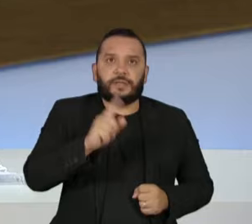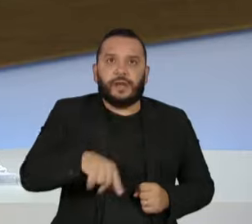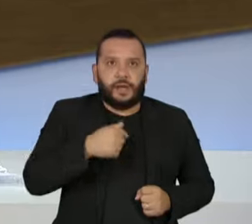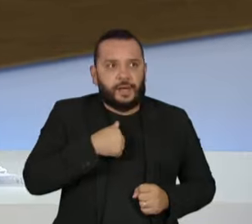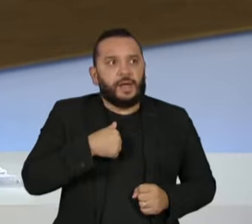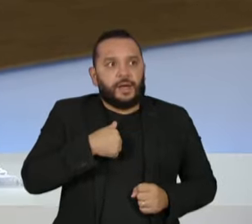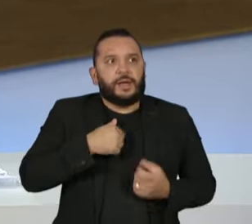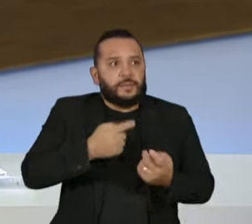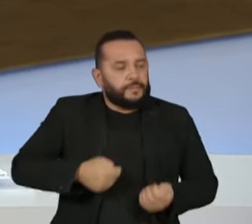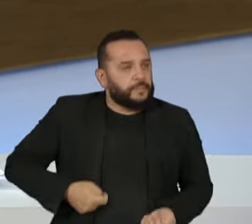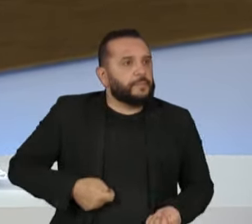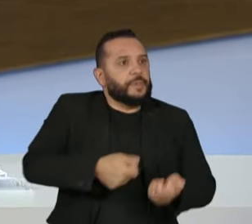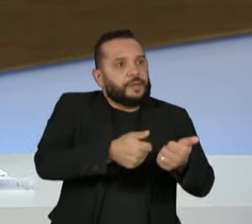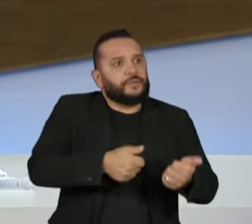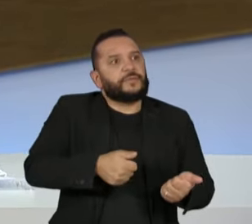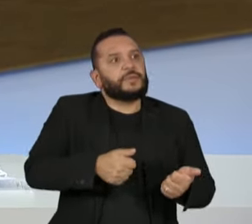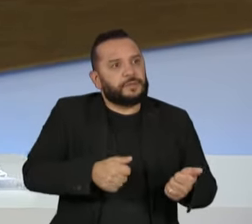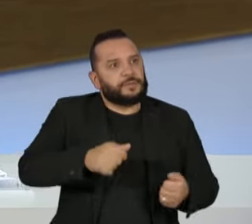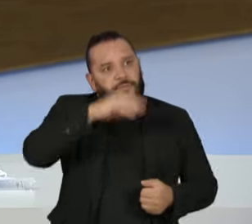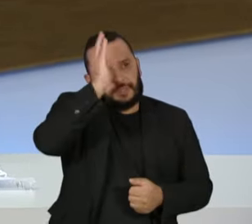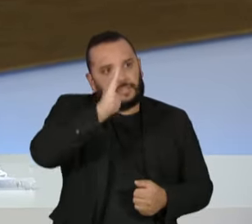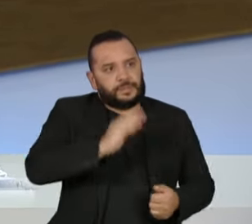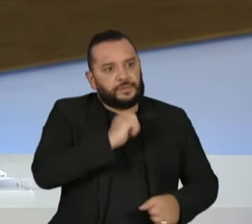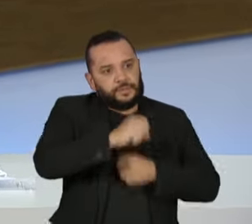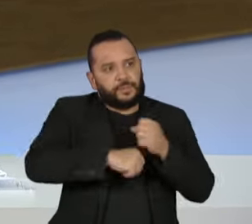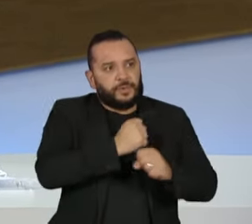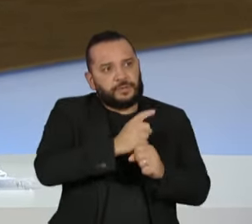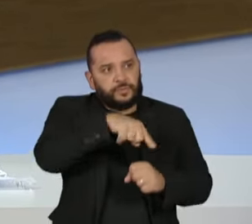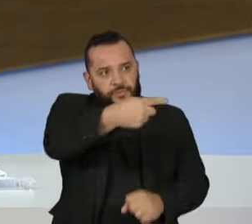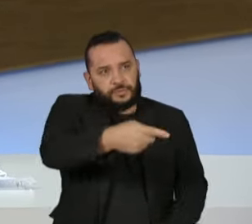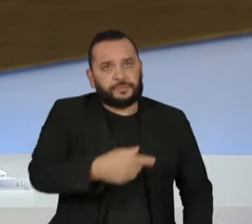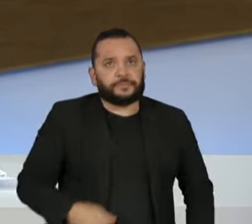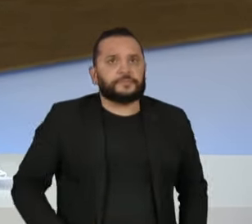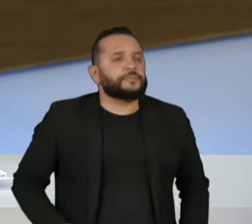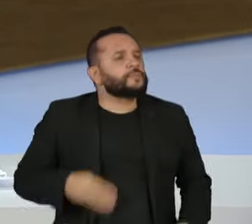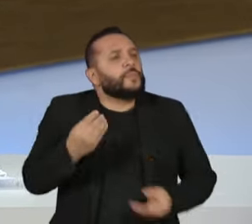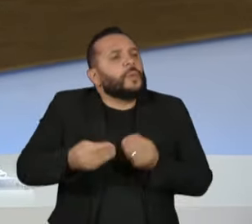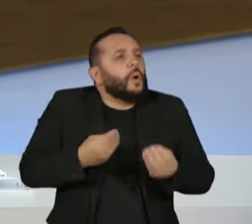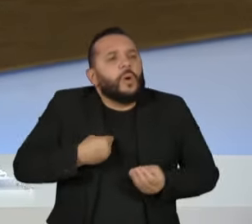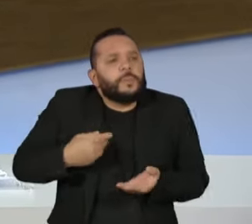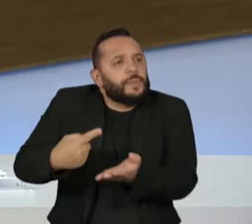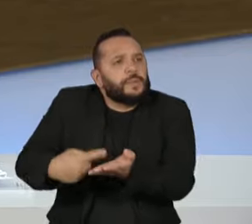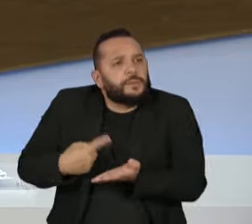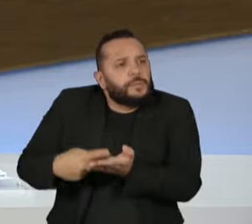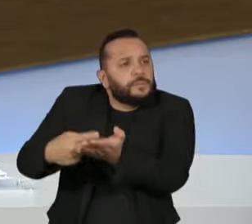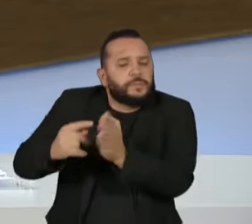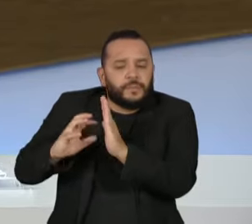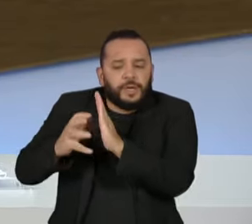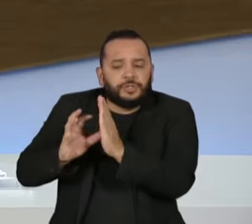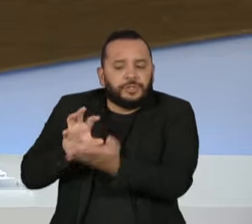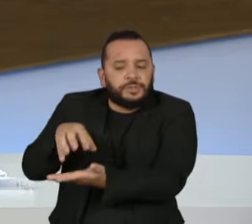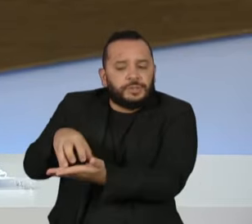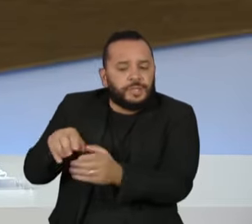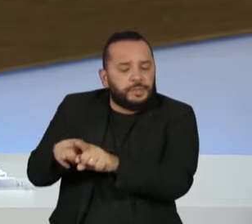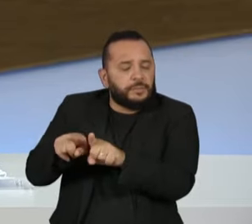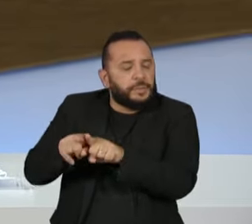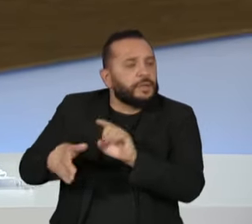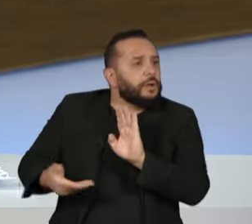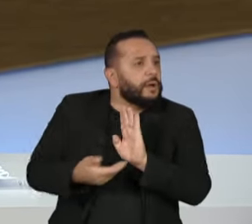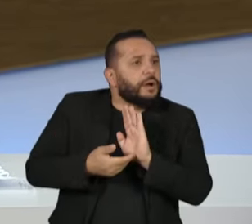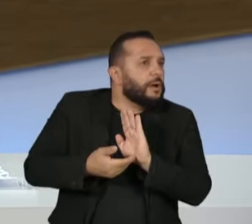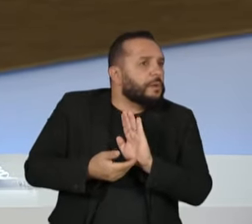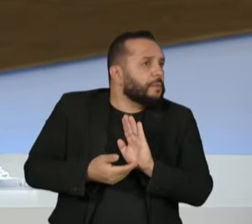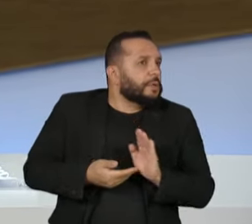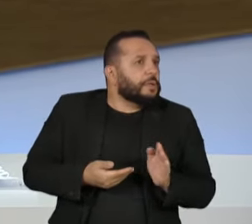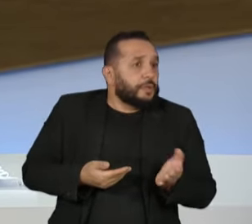Família no próximo ano, no Auxílio Brasil. Sabia como é que está essa negociação com o Centrão, a negociação com a Câmara, e ao mesmo tempo, como é que o